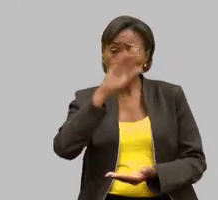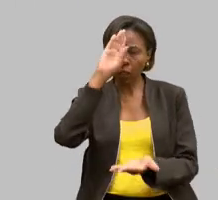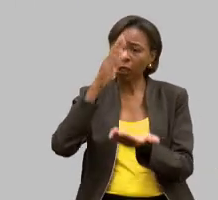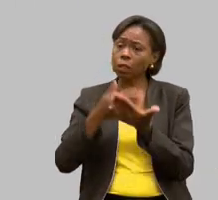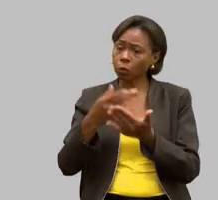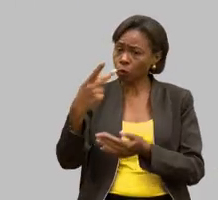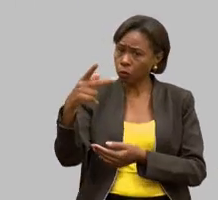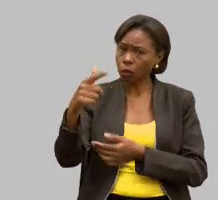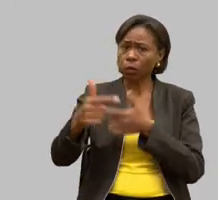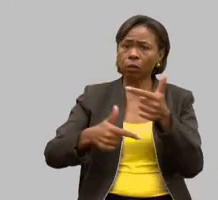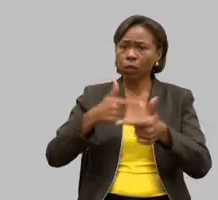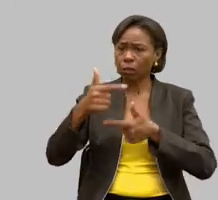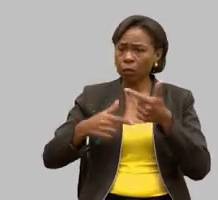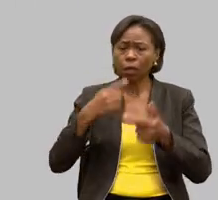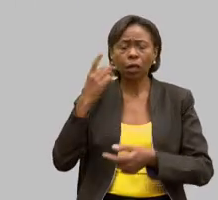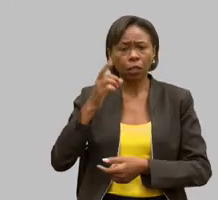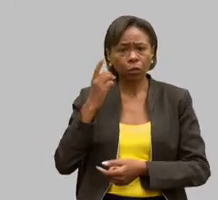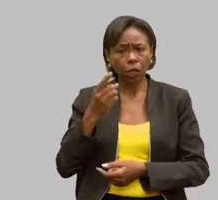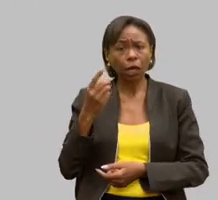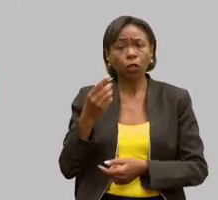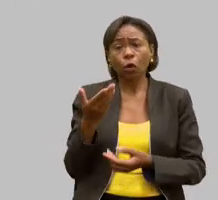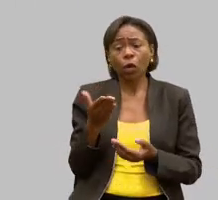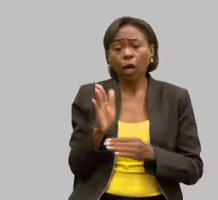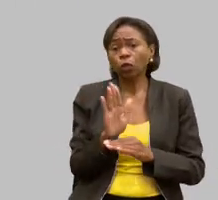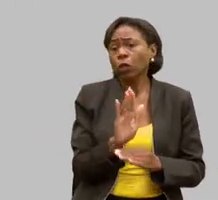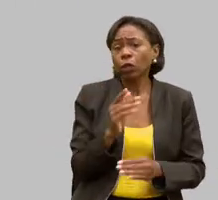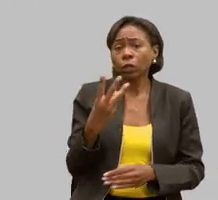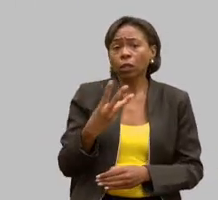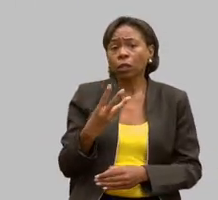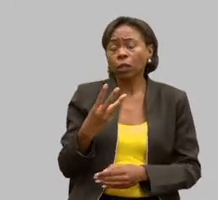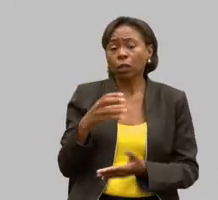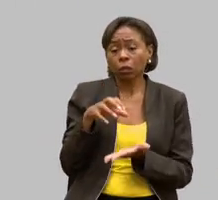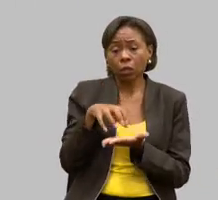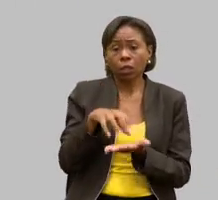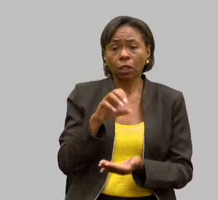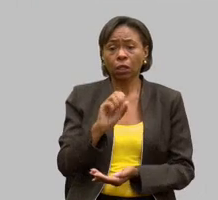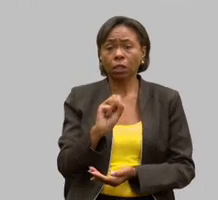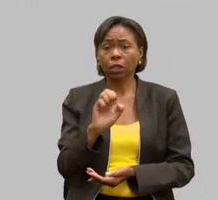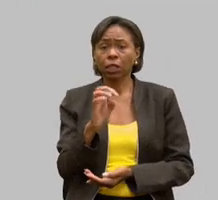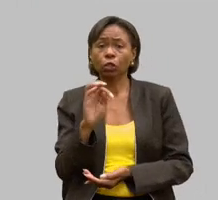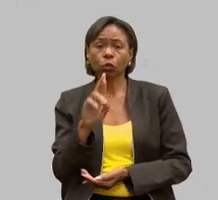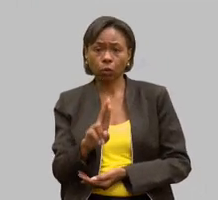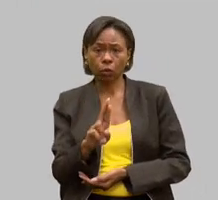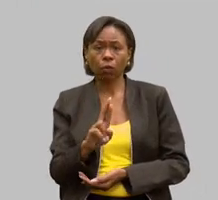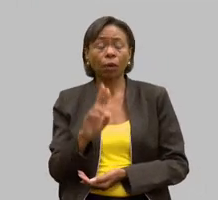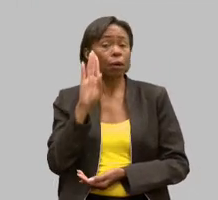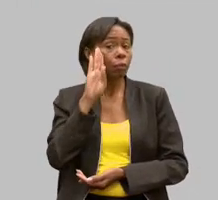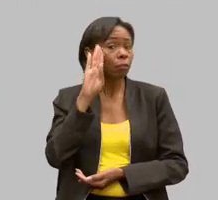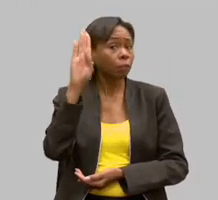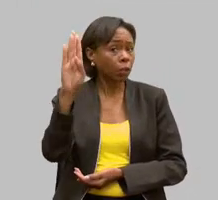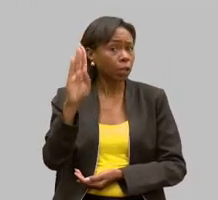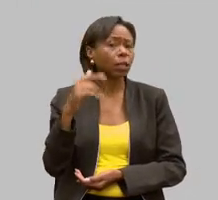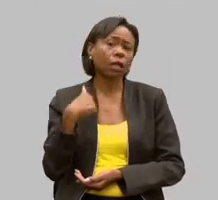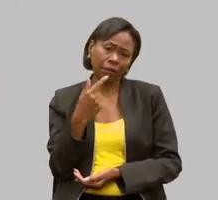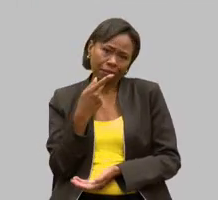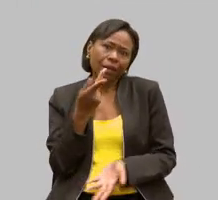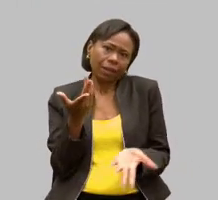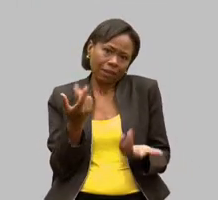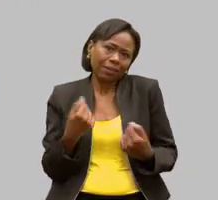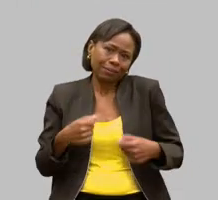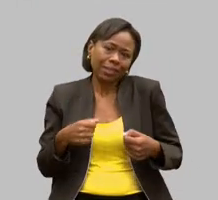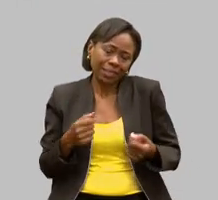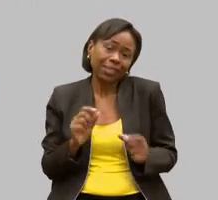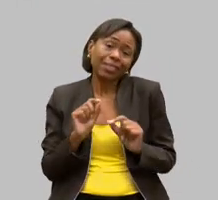que é feito do terceiro setor e principalmente eu tenho que falar das